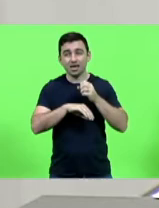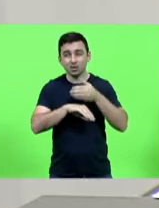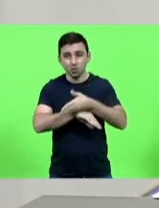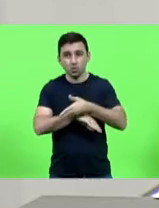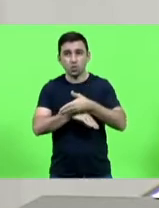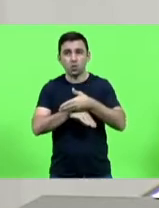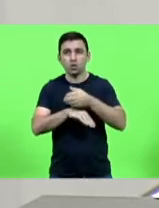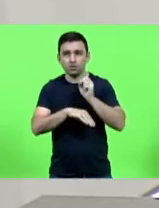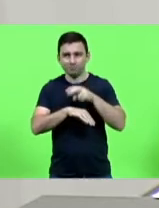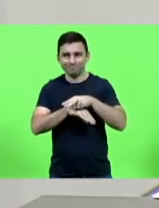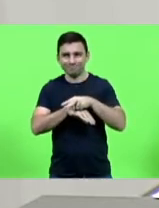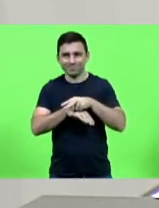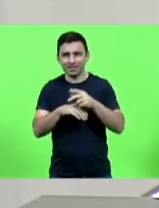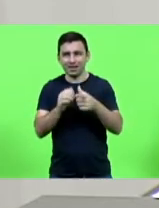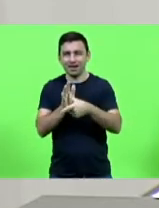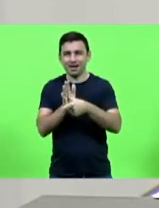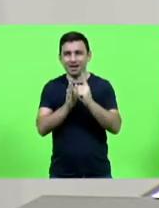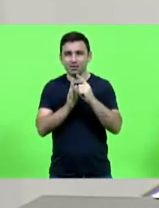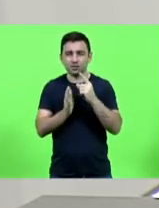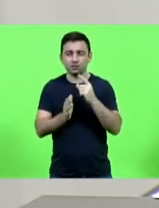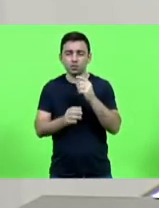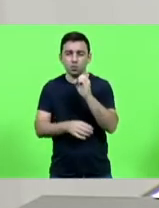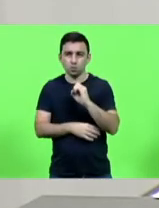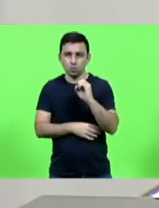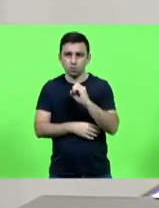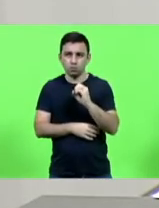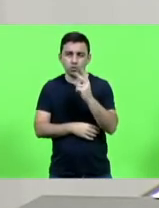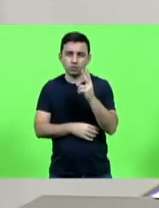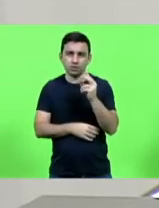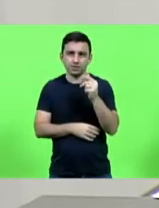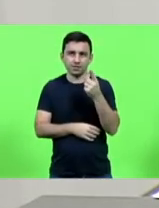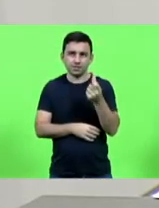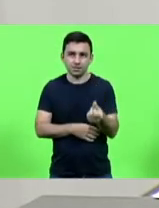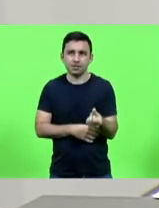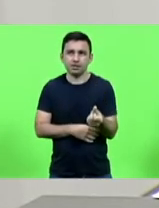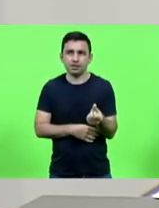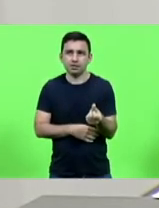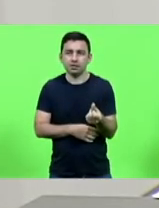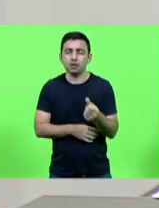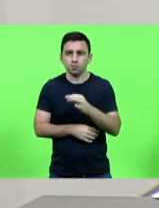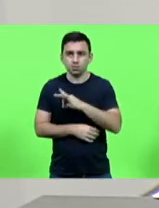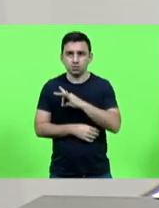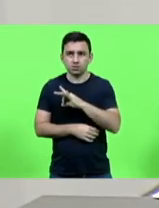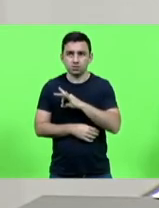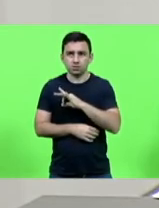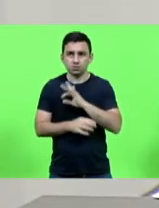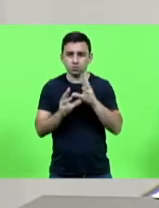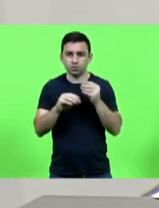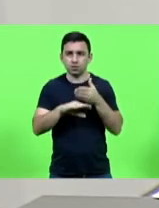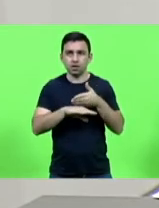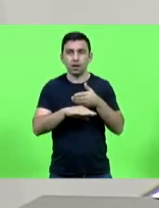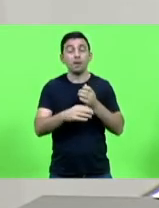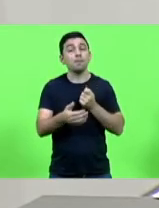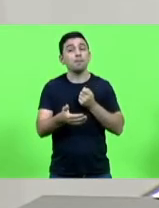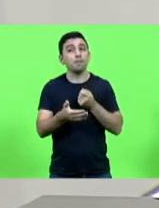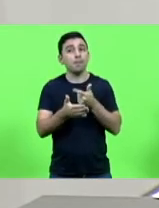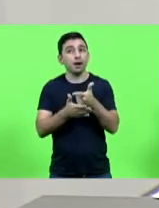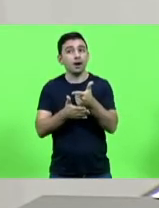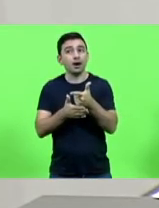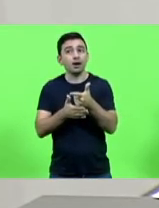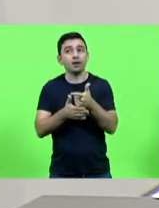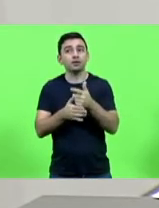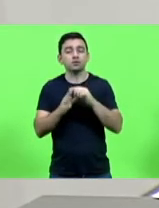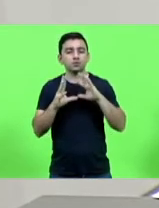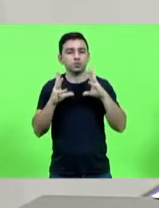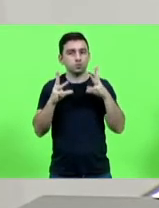de 2016 os policiais que entraram contribuíram sobre a integralidade dos seus